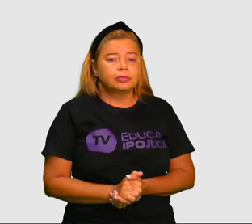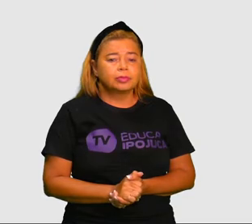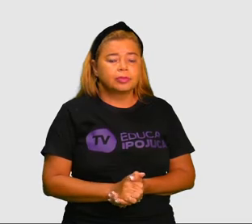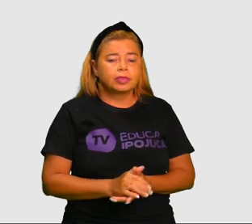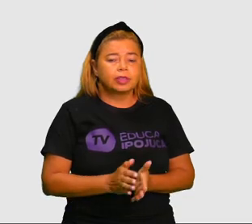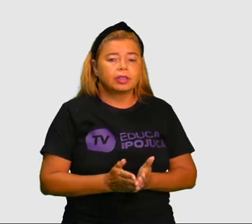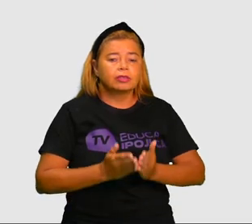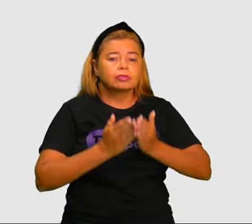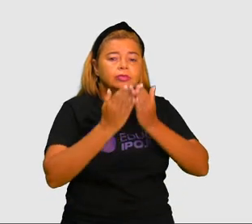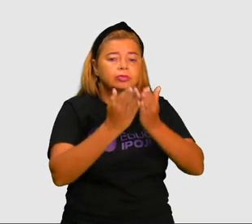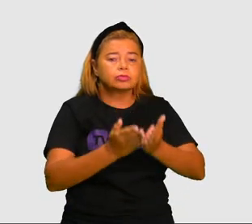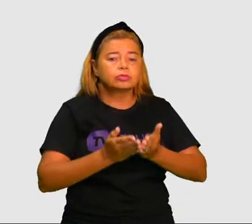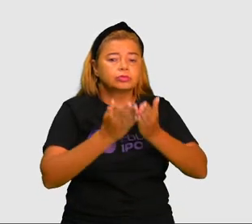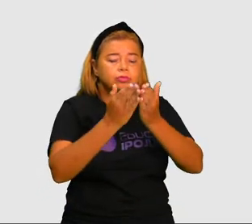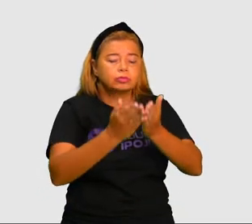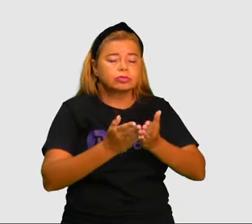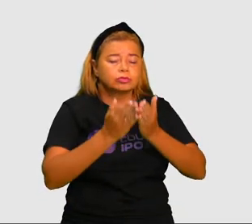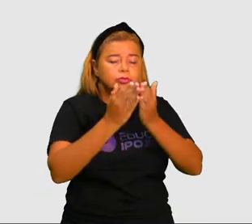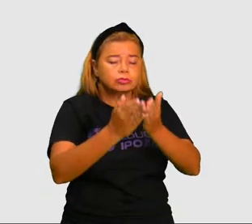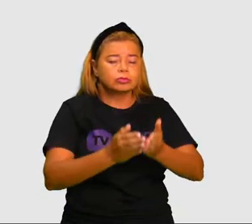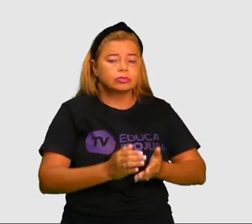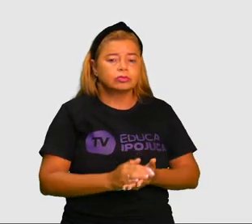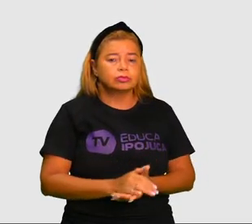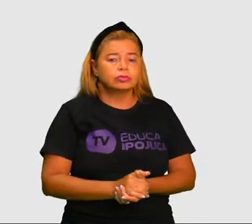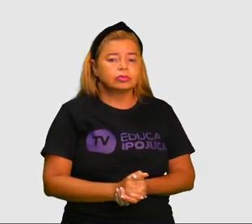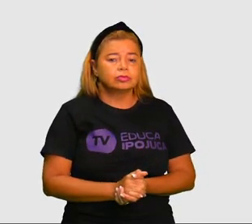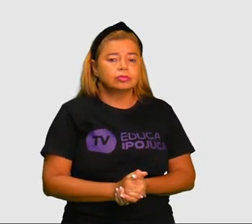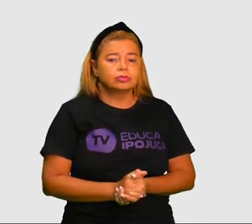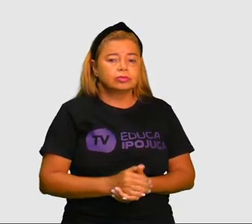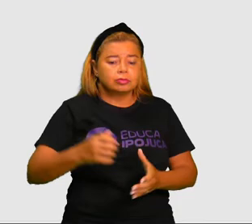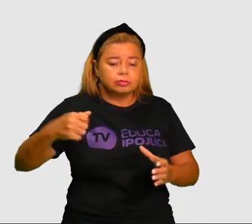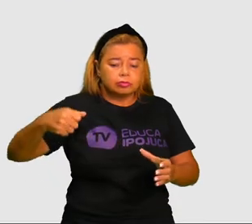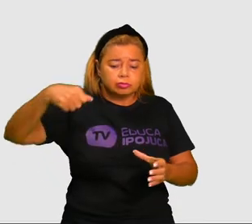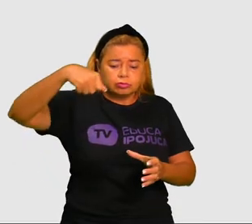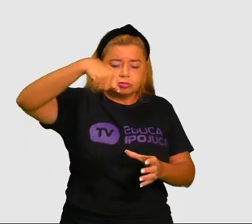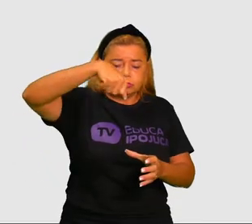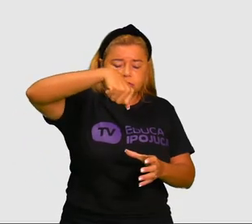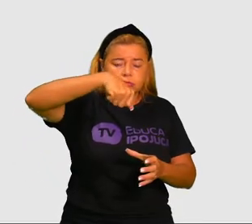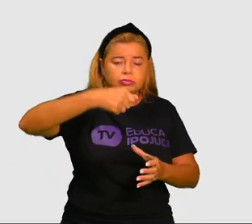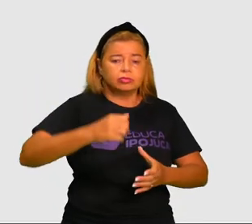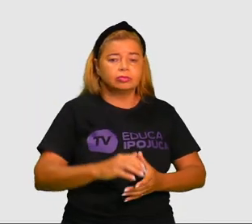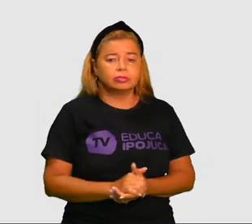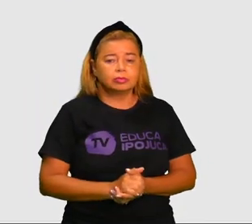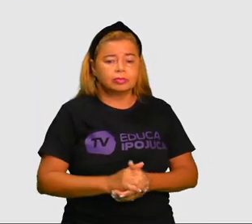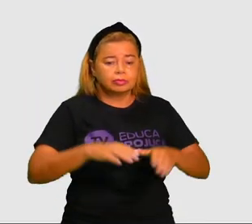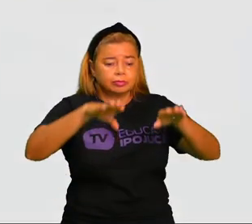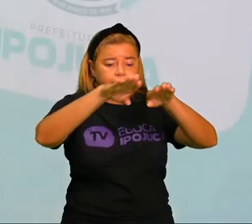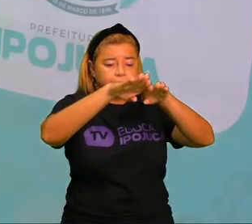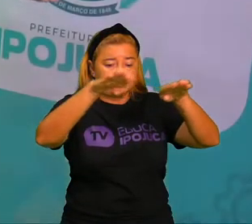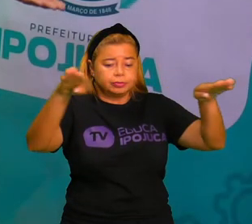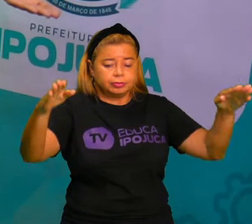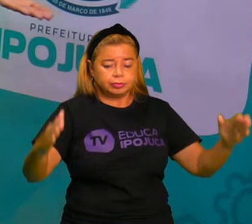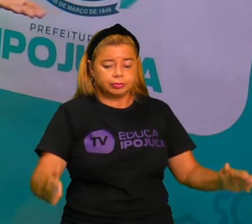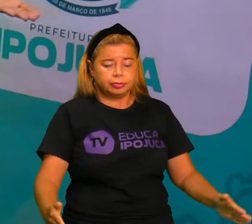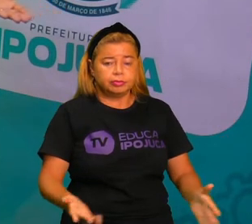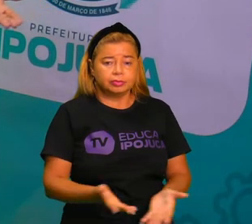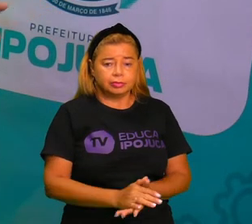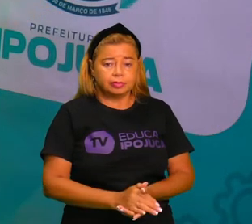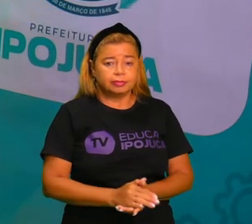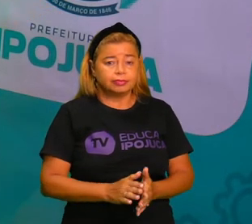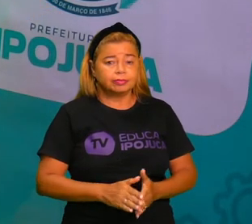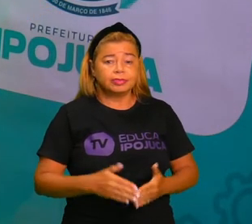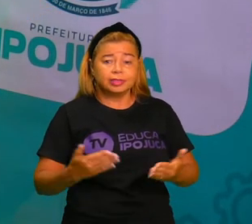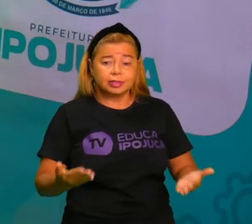VELEIRO. FAÇA LEITURA. E aqui, BULLE. E o último, MESA. Então, essa é a atividade que eu deixo para